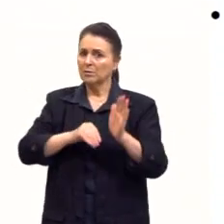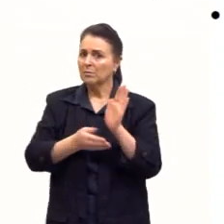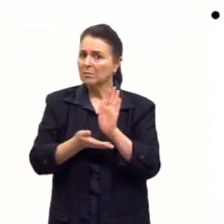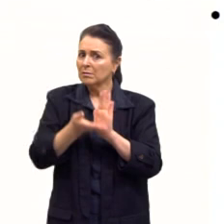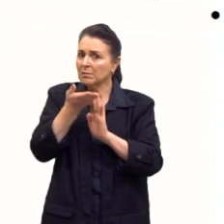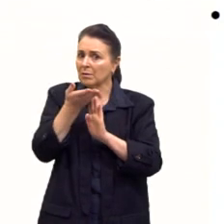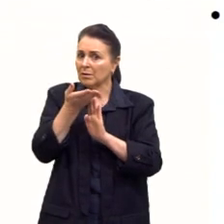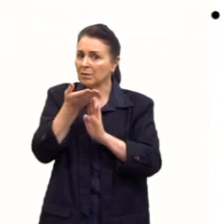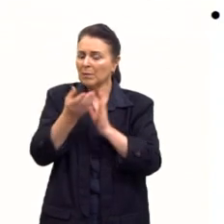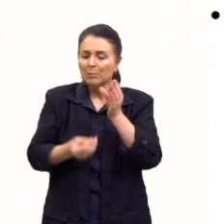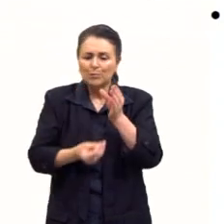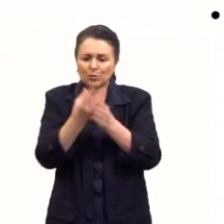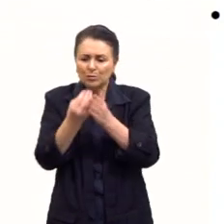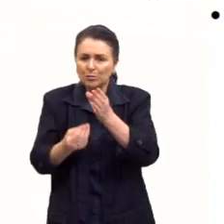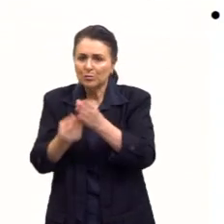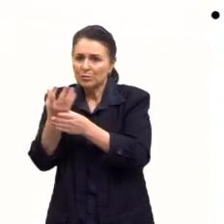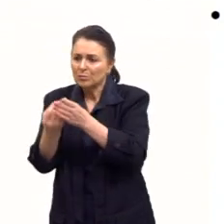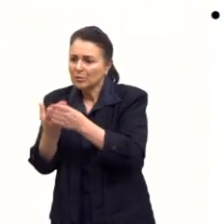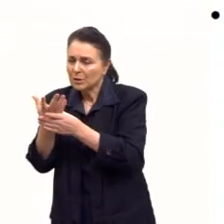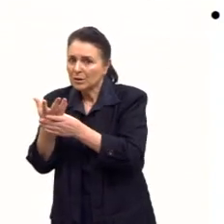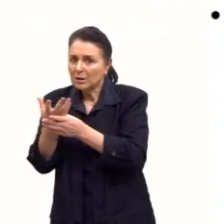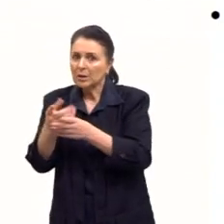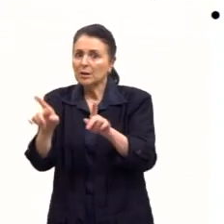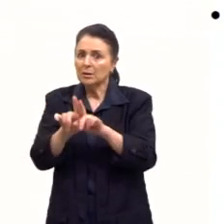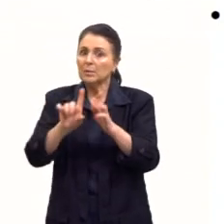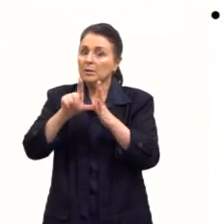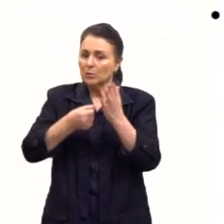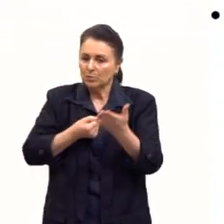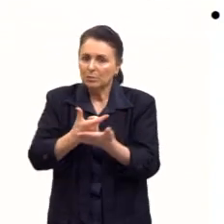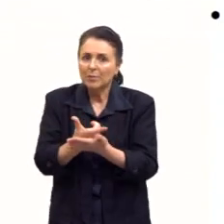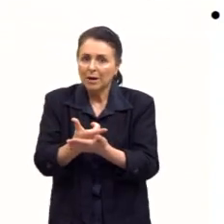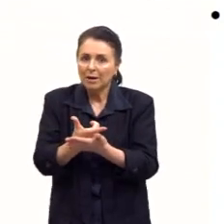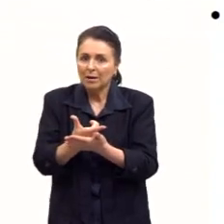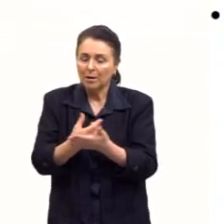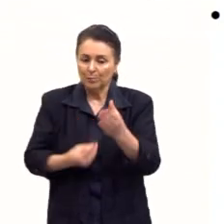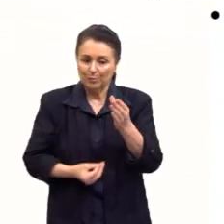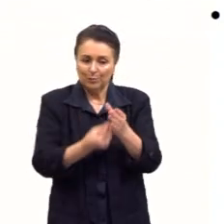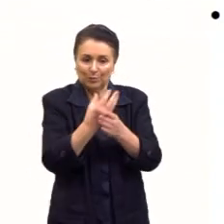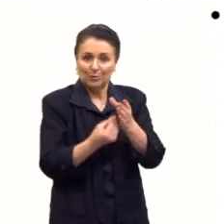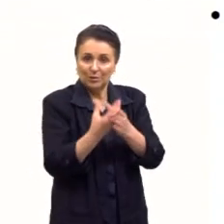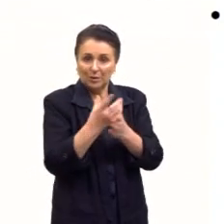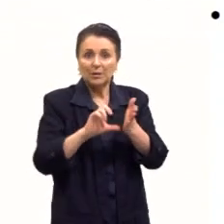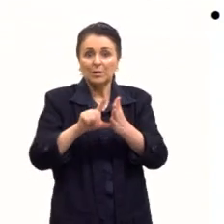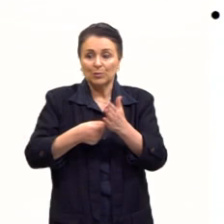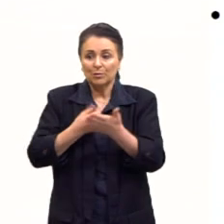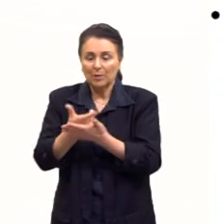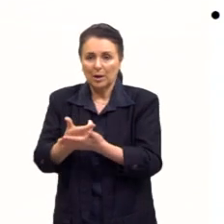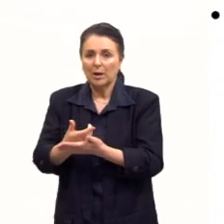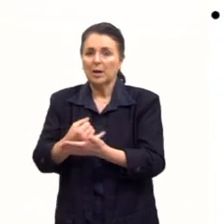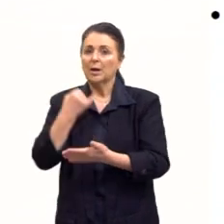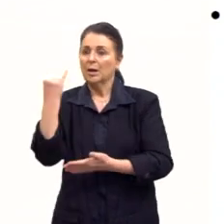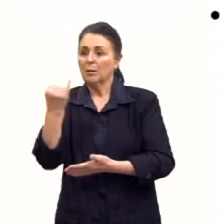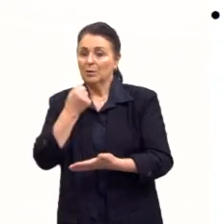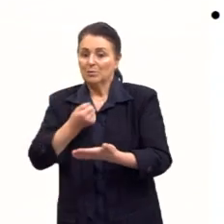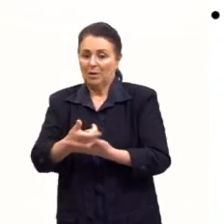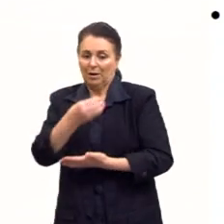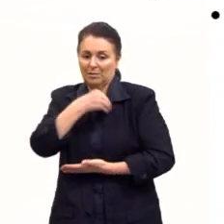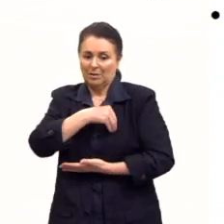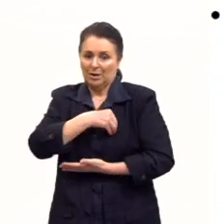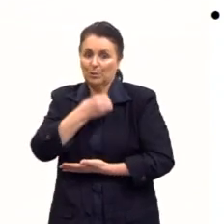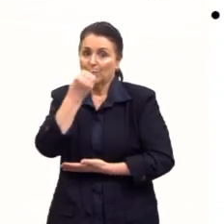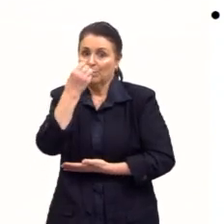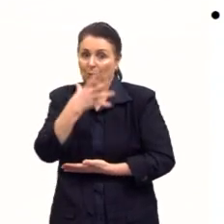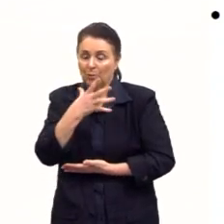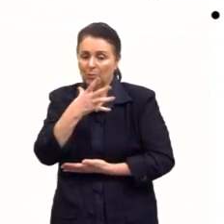produtividade e ele poderia consumir os produtos da indústria. Olha como é importante pagar bem o trabalhador aí. Mas